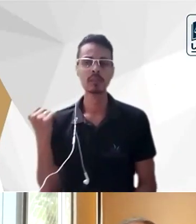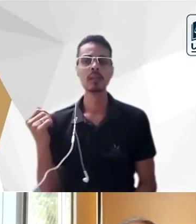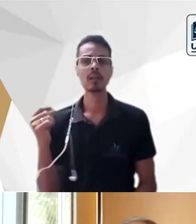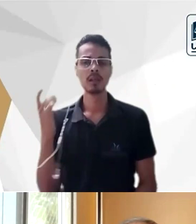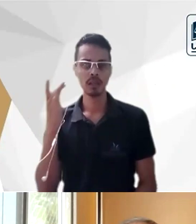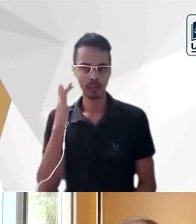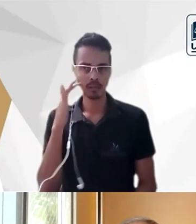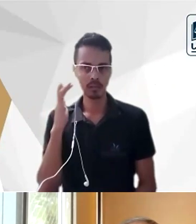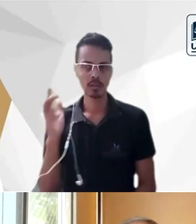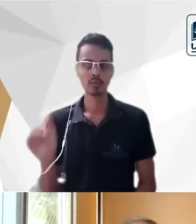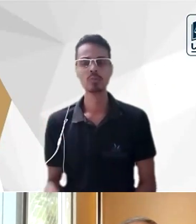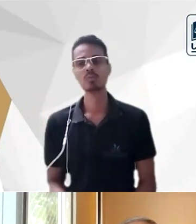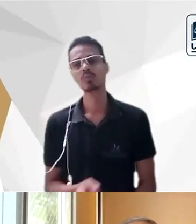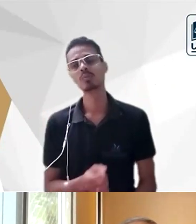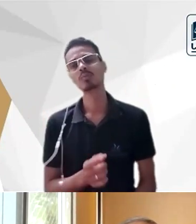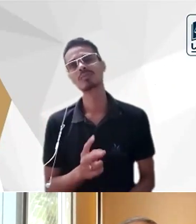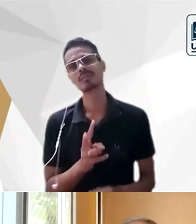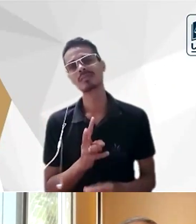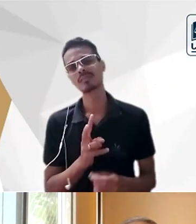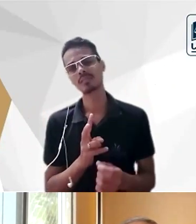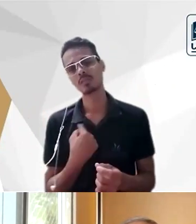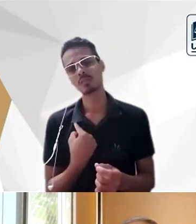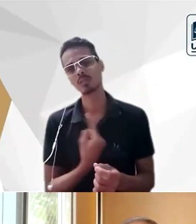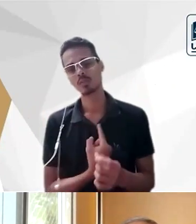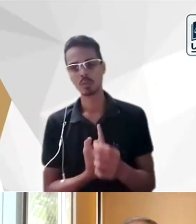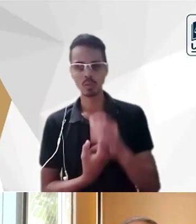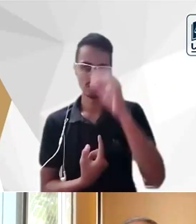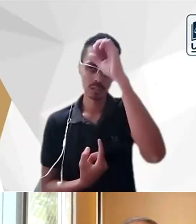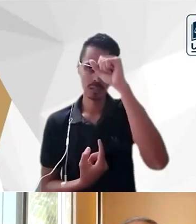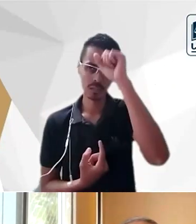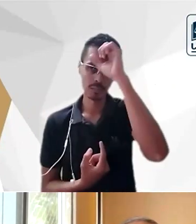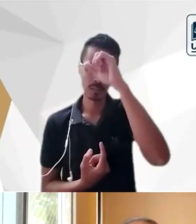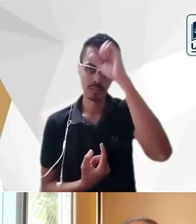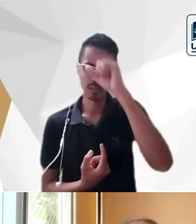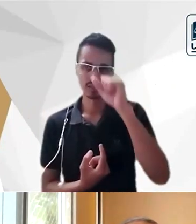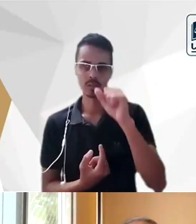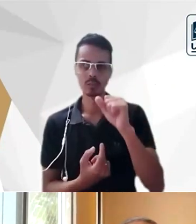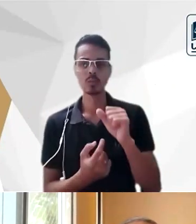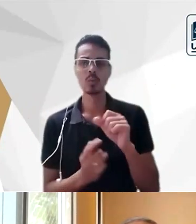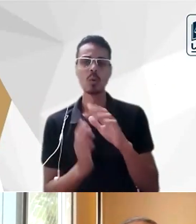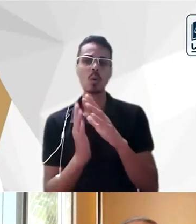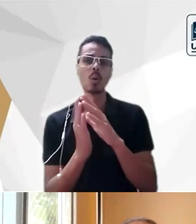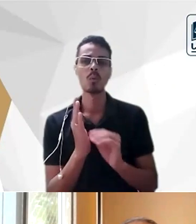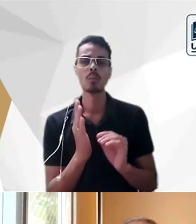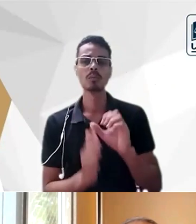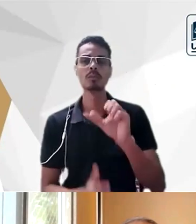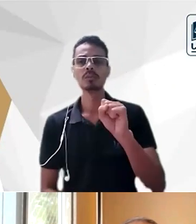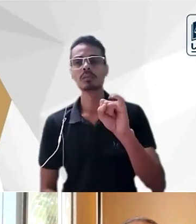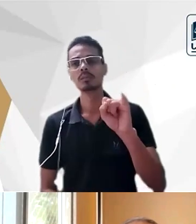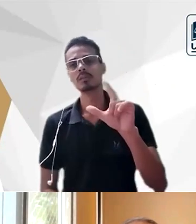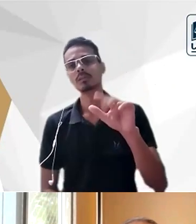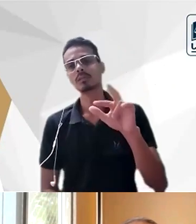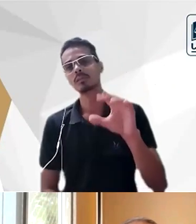lendo muita coisa e sendo muito influenciado por essa visão de Silvio Romero que escreveu uma história da literatura brasileira